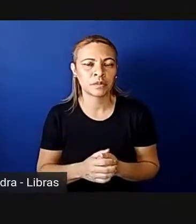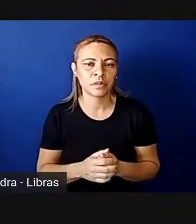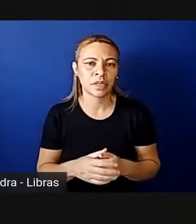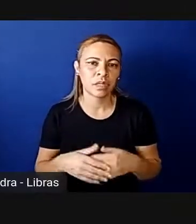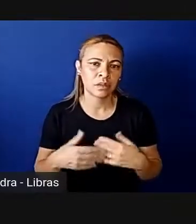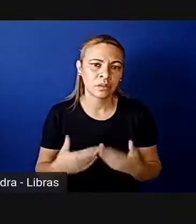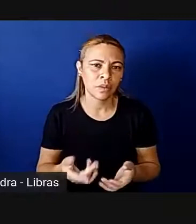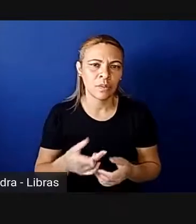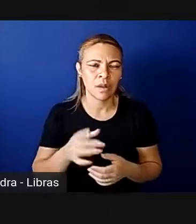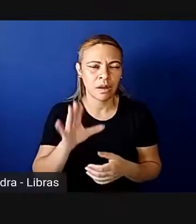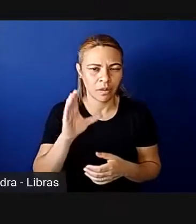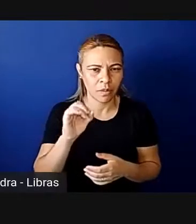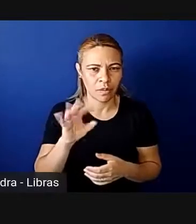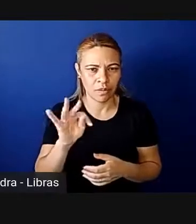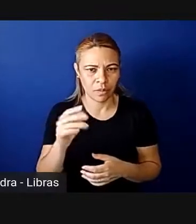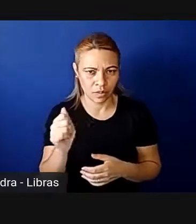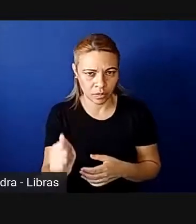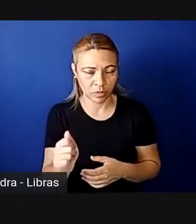essas cotas